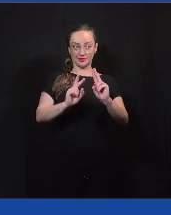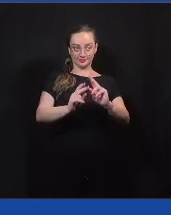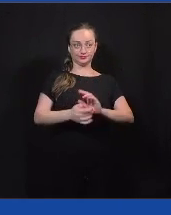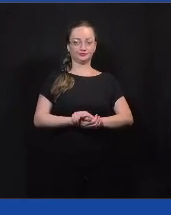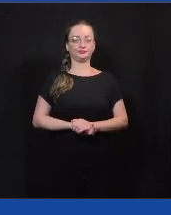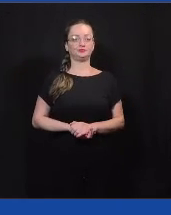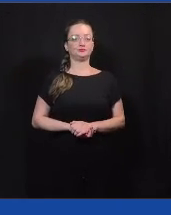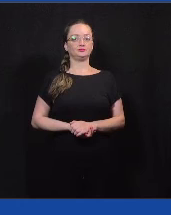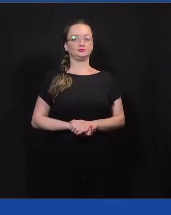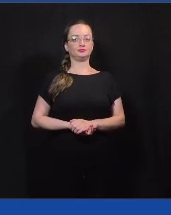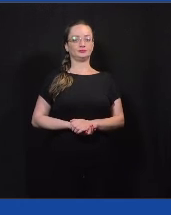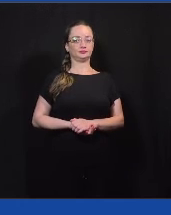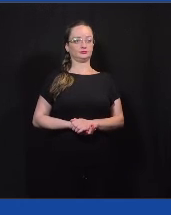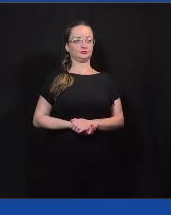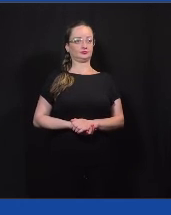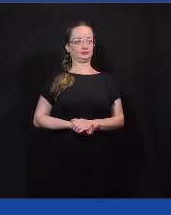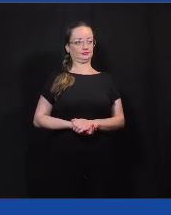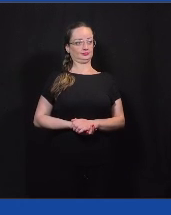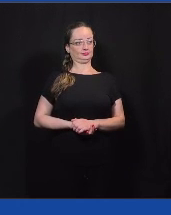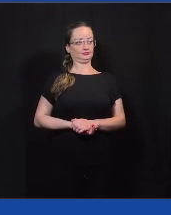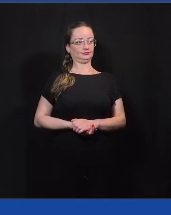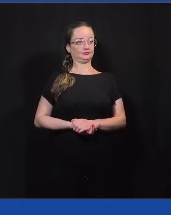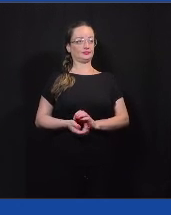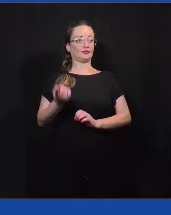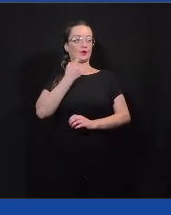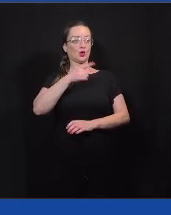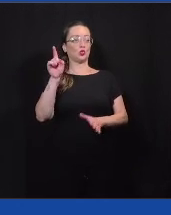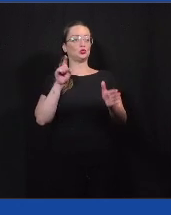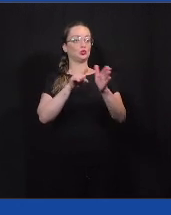E vamos para a nossa última pergunta.